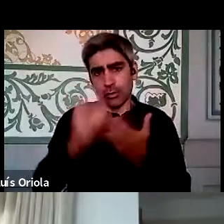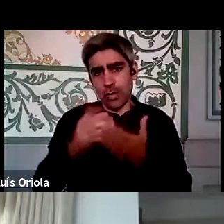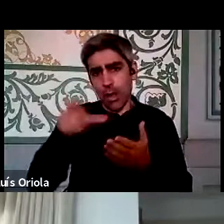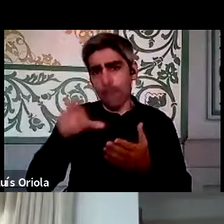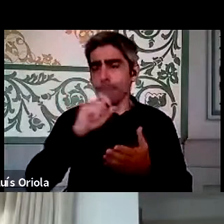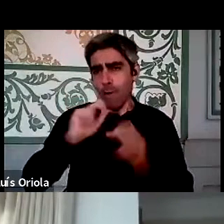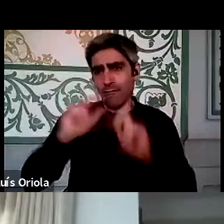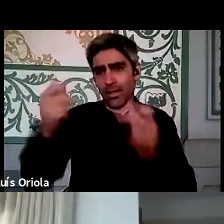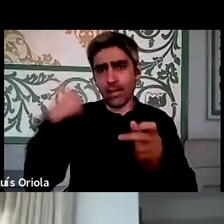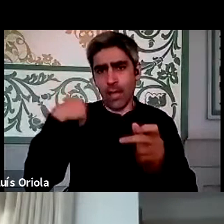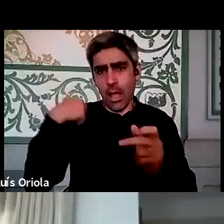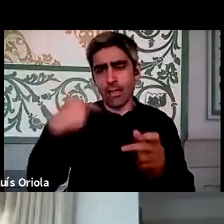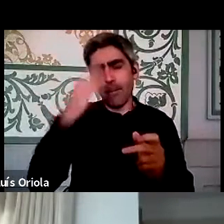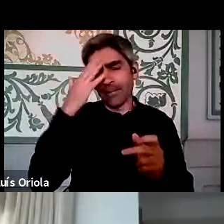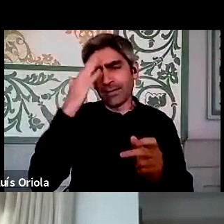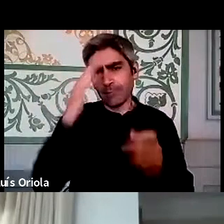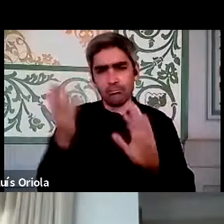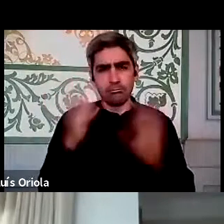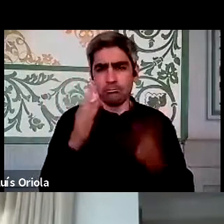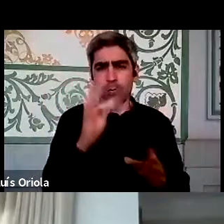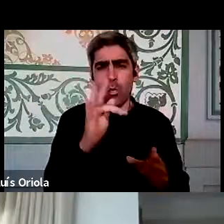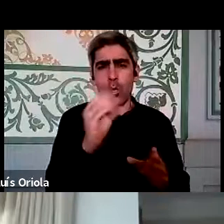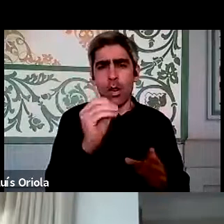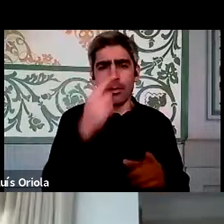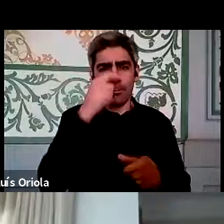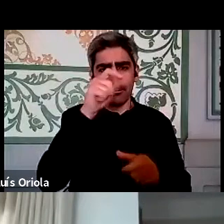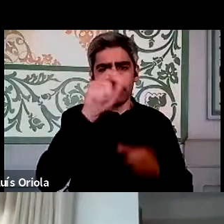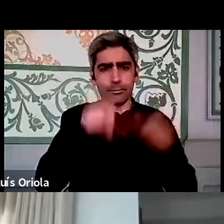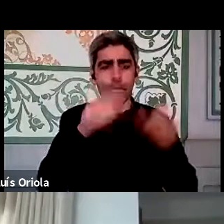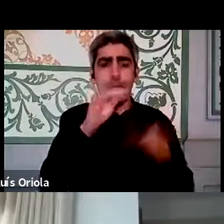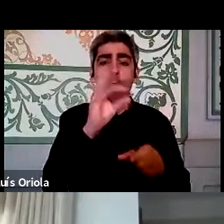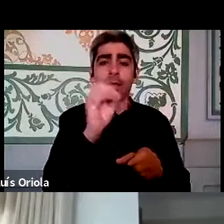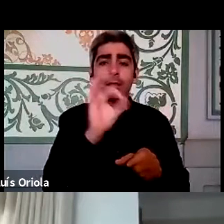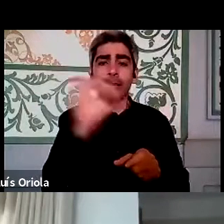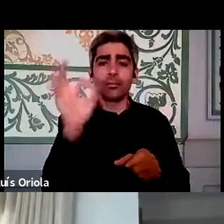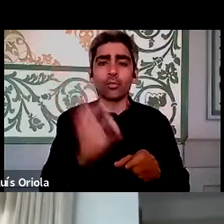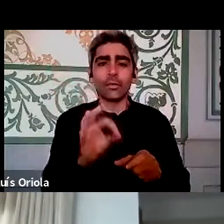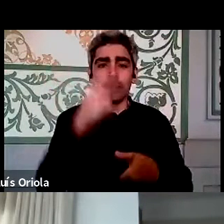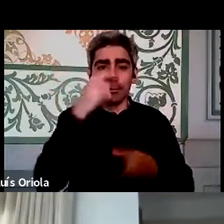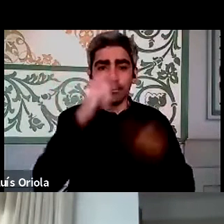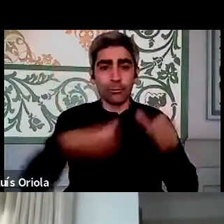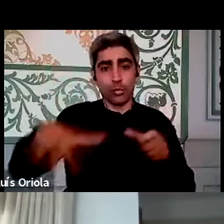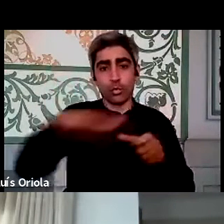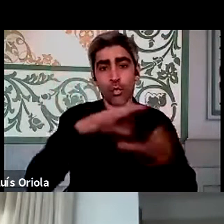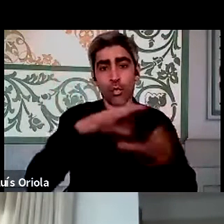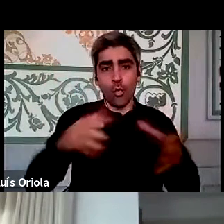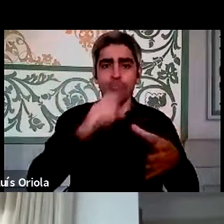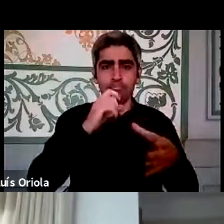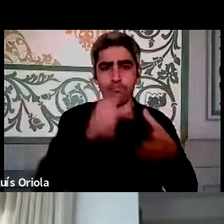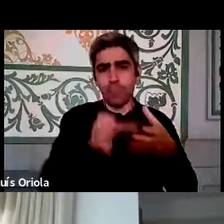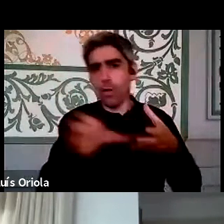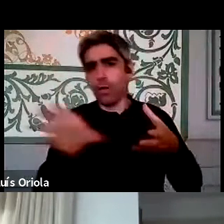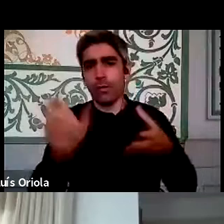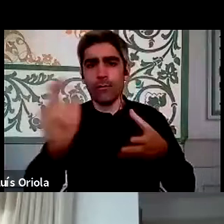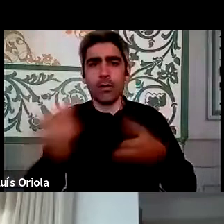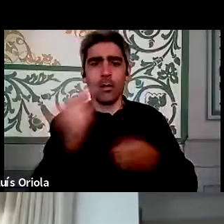Secretaria-Geral terá uma capacidade de meter facilmente 40% das pessoas a trabalhar em casa destas que eu estou a falar, não daquelas que têm